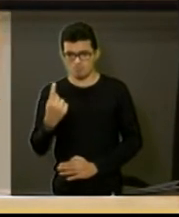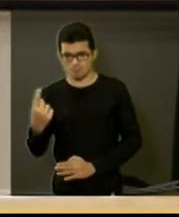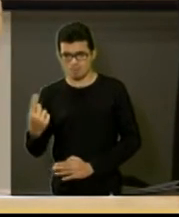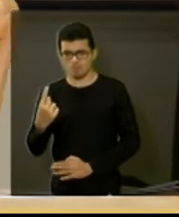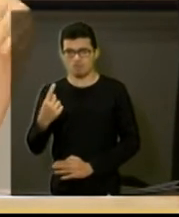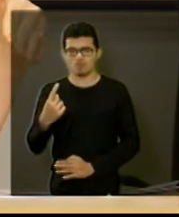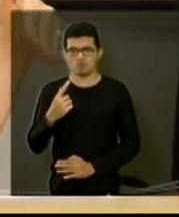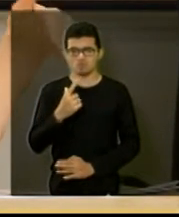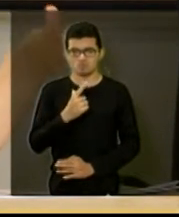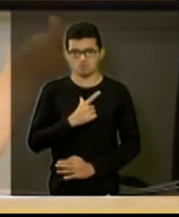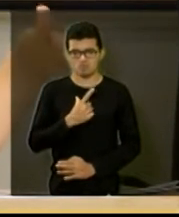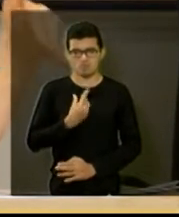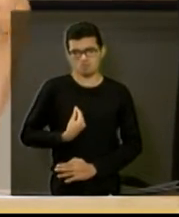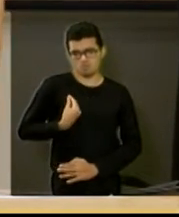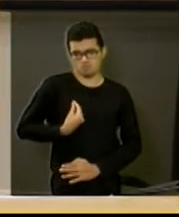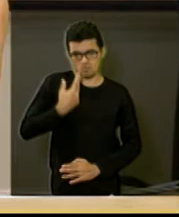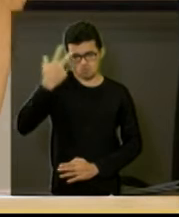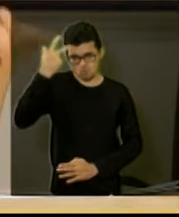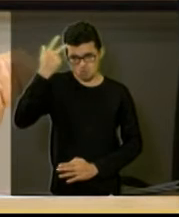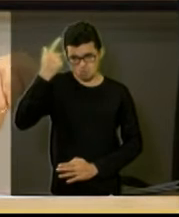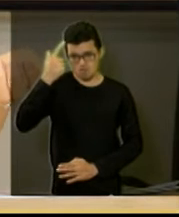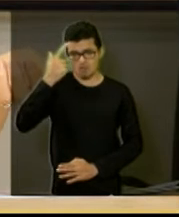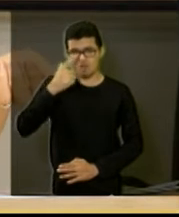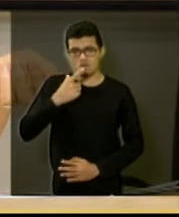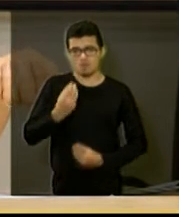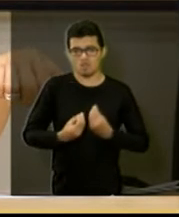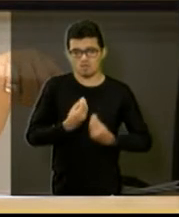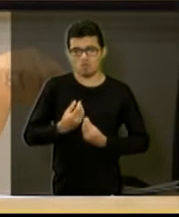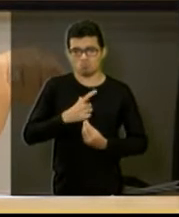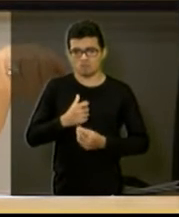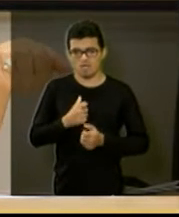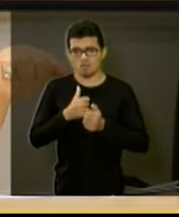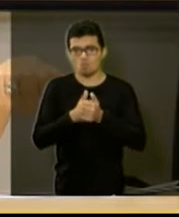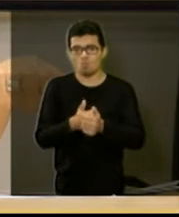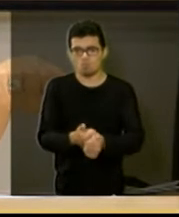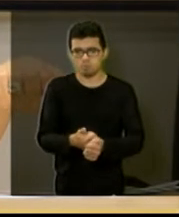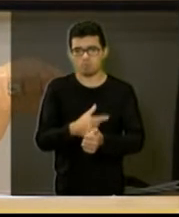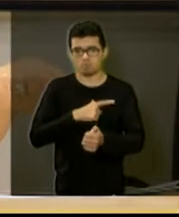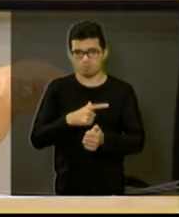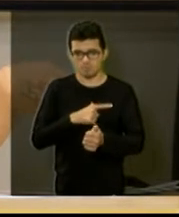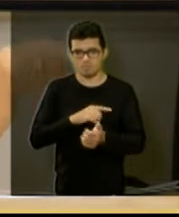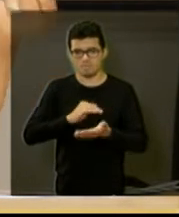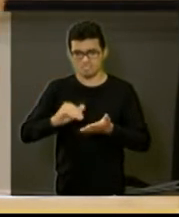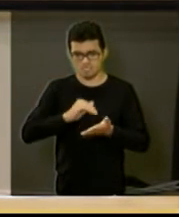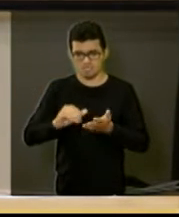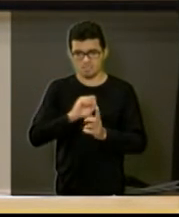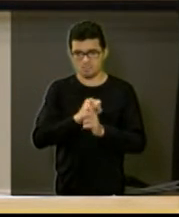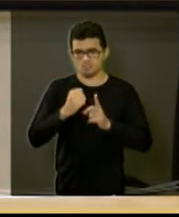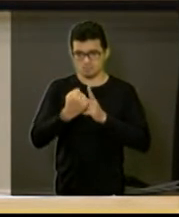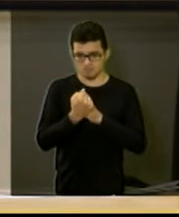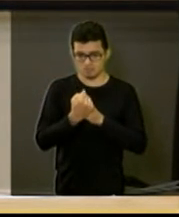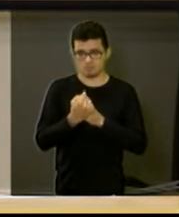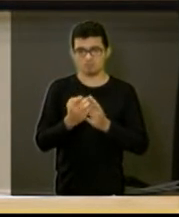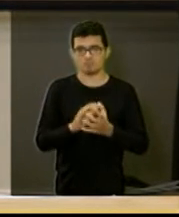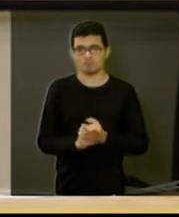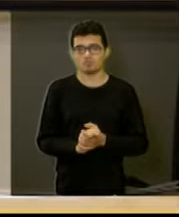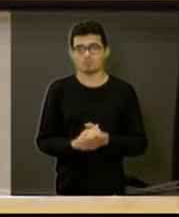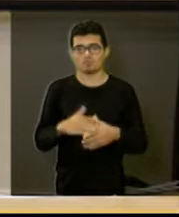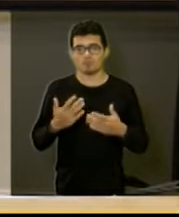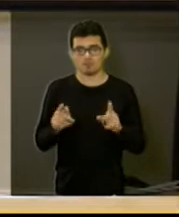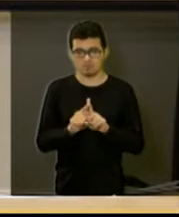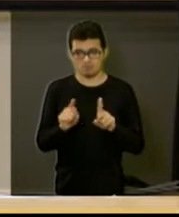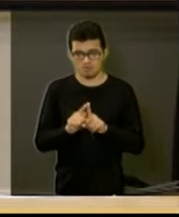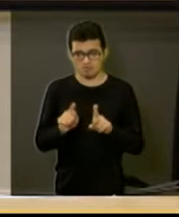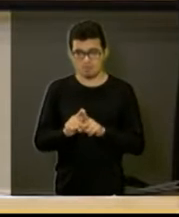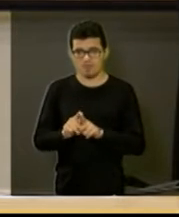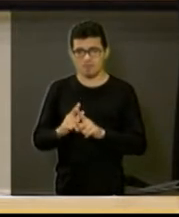que, enfim, têm uma vida normal e recebem um acompanhamento da Secretaria de Assistência. E a Vila Dignidade